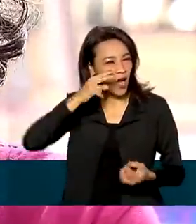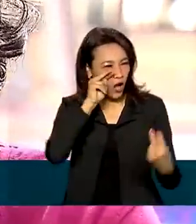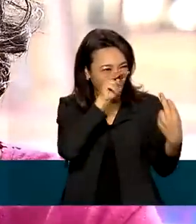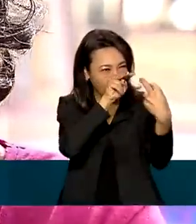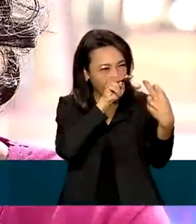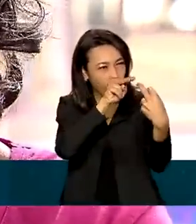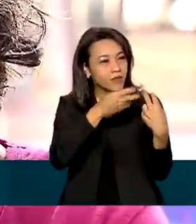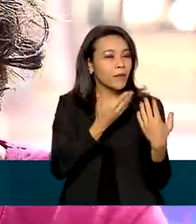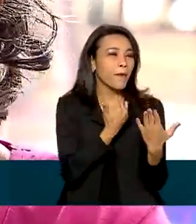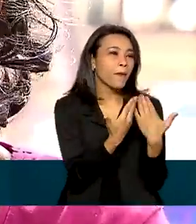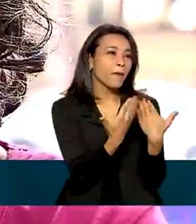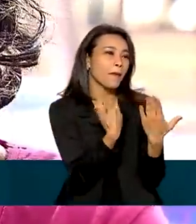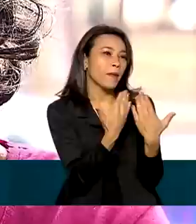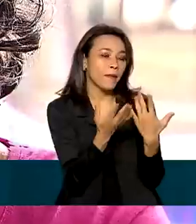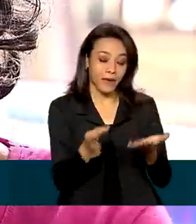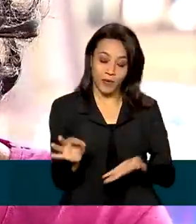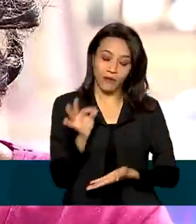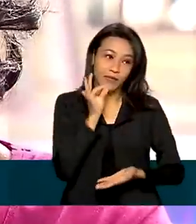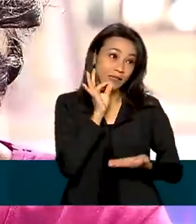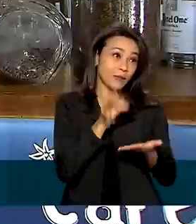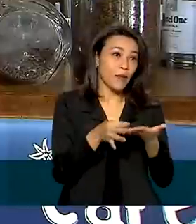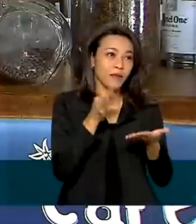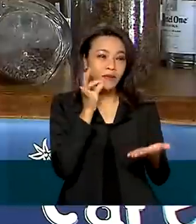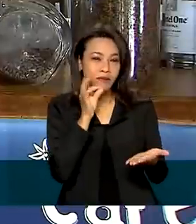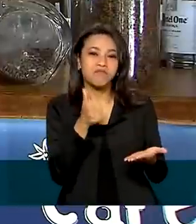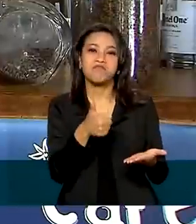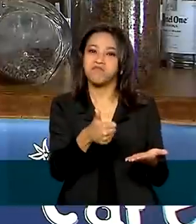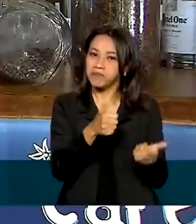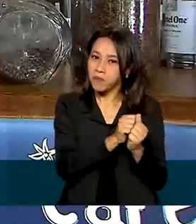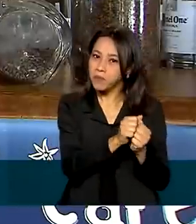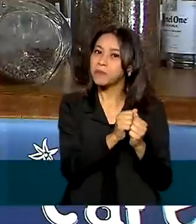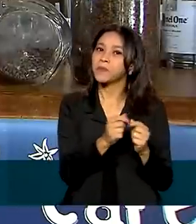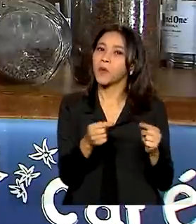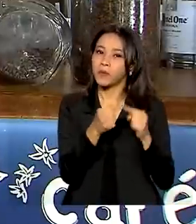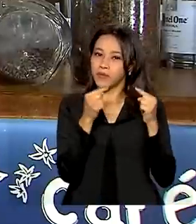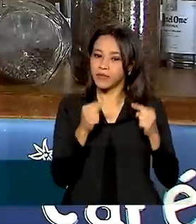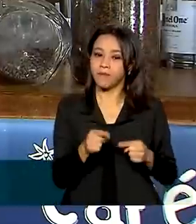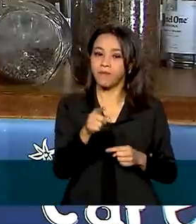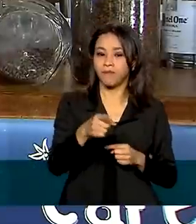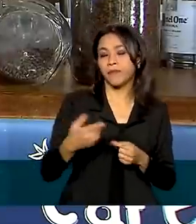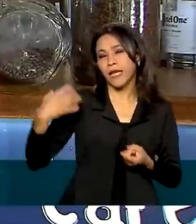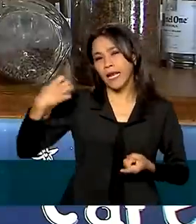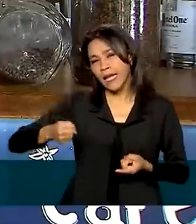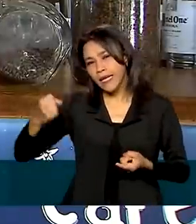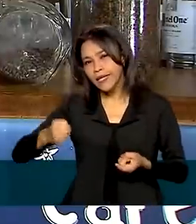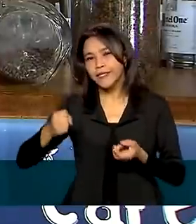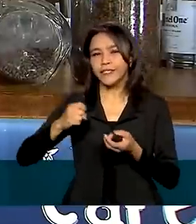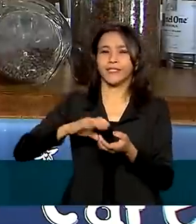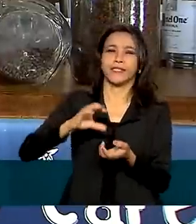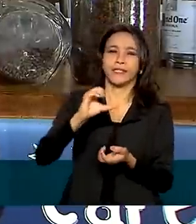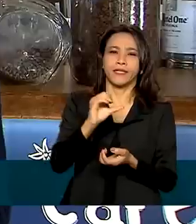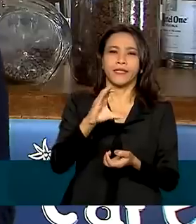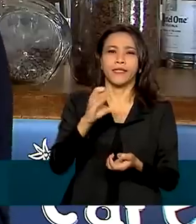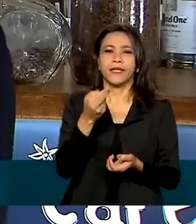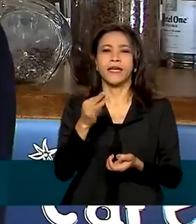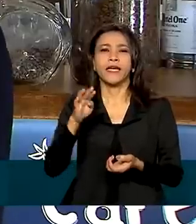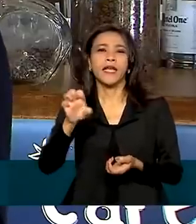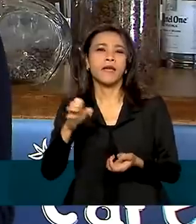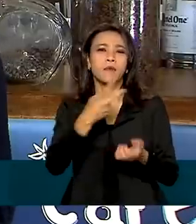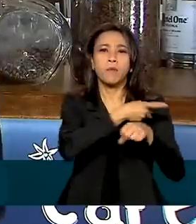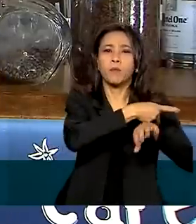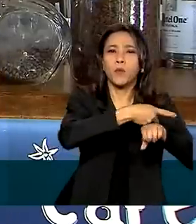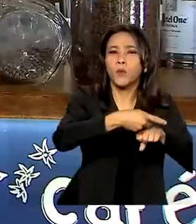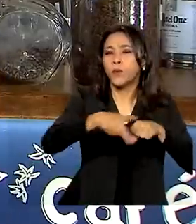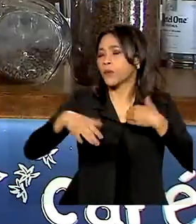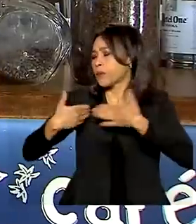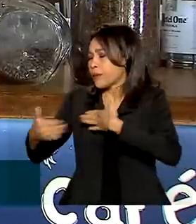conversar. O café acompanha isso. Com leite, com creme ou puro, não importa. O café